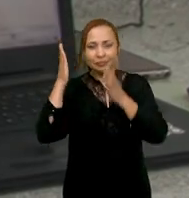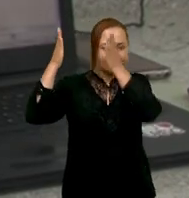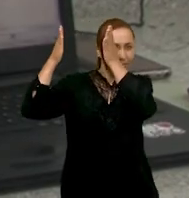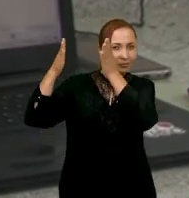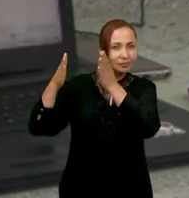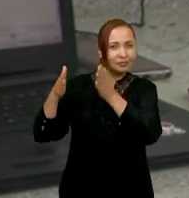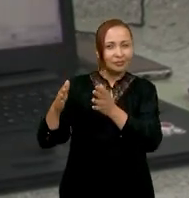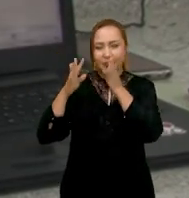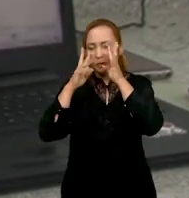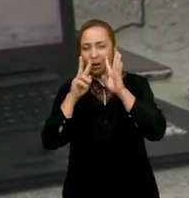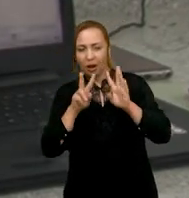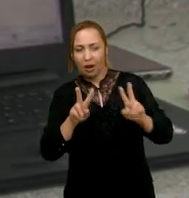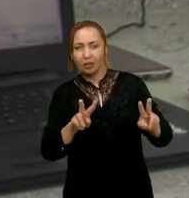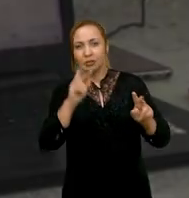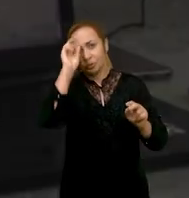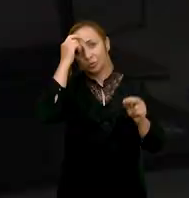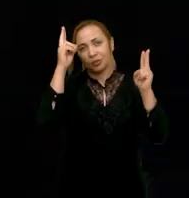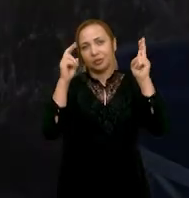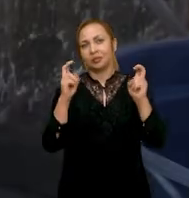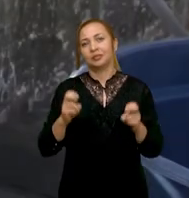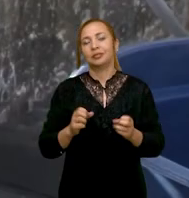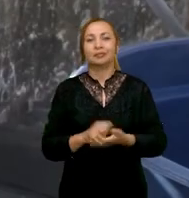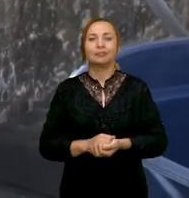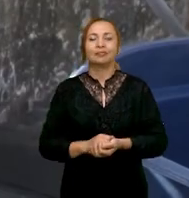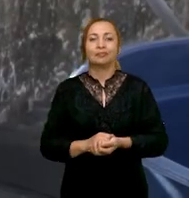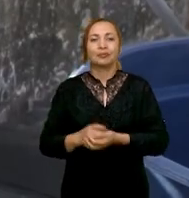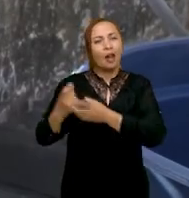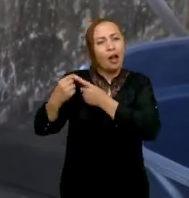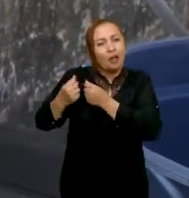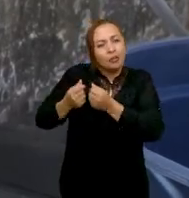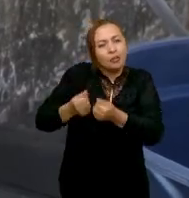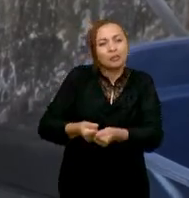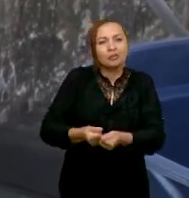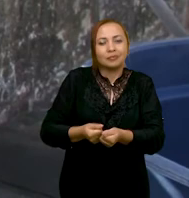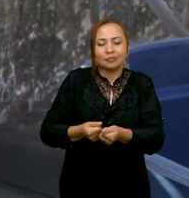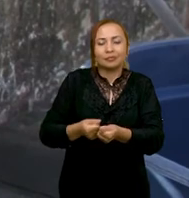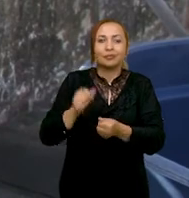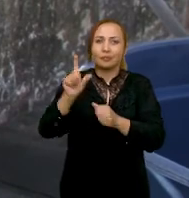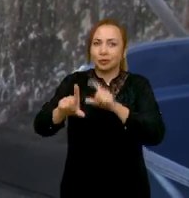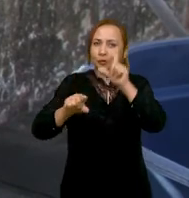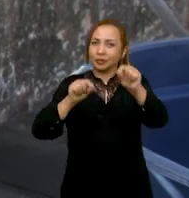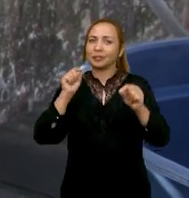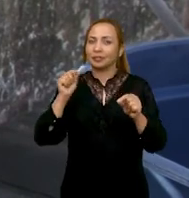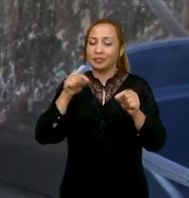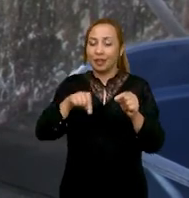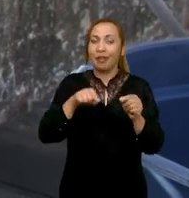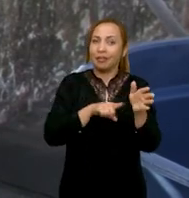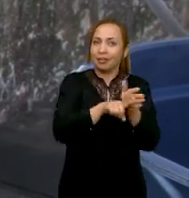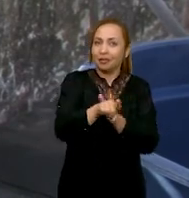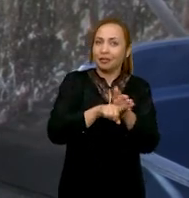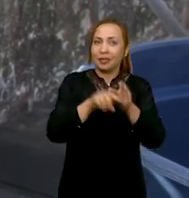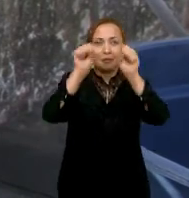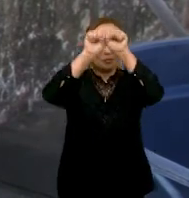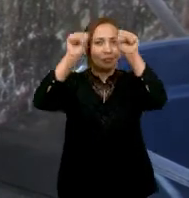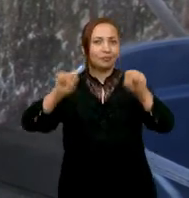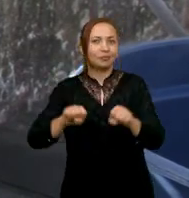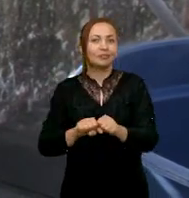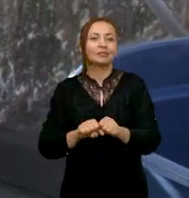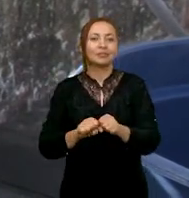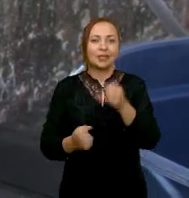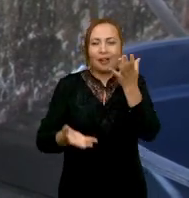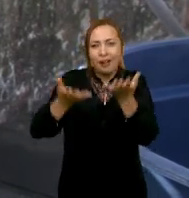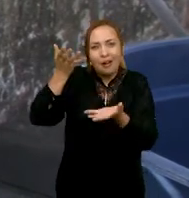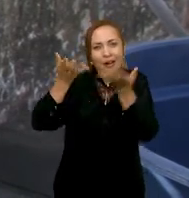esse lado, não ver só a teoria. A sustentabilidade é um dos destaques nesta pesquisa, já que o sistema